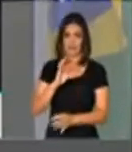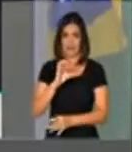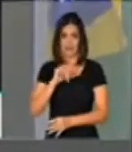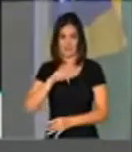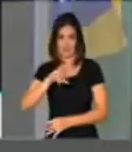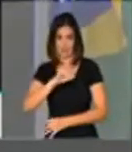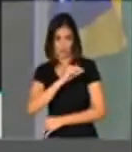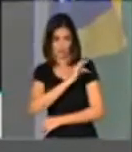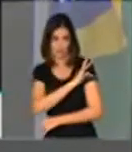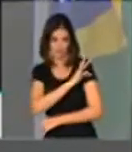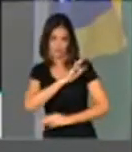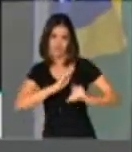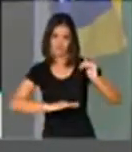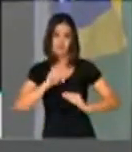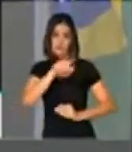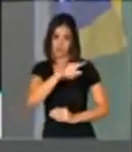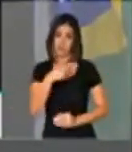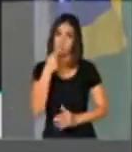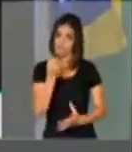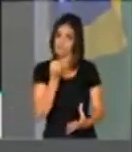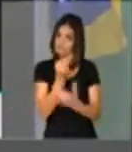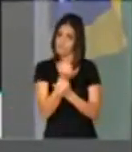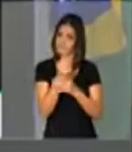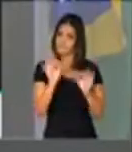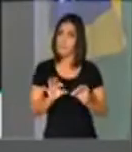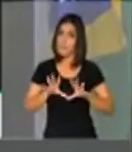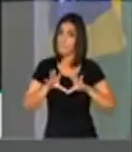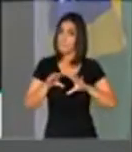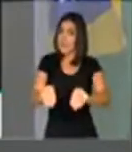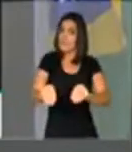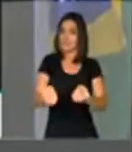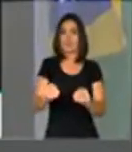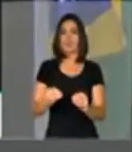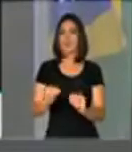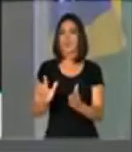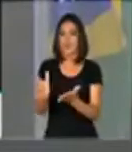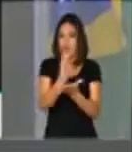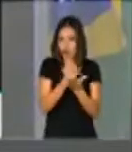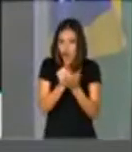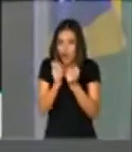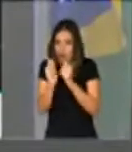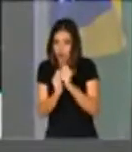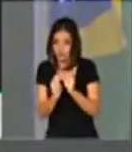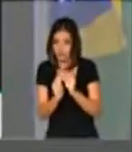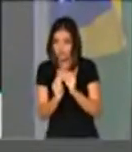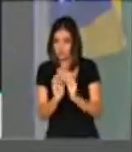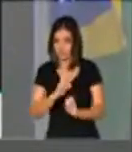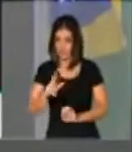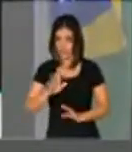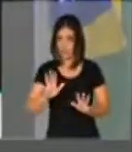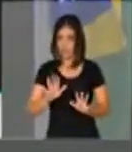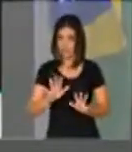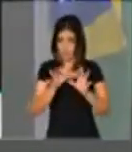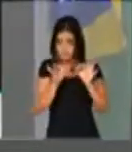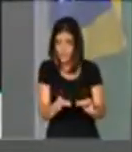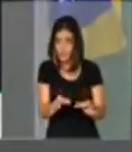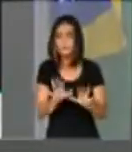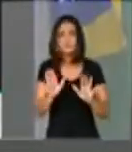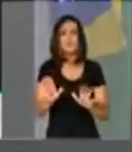E isso o senhor garante que não será contingenciado, não é isso? Deste valor